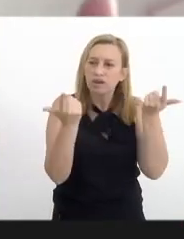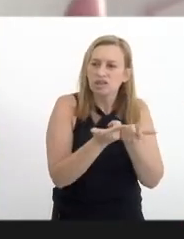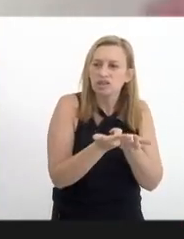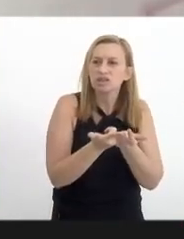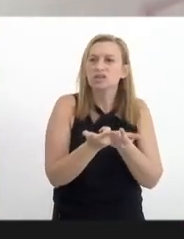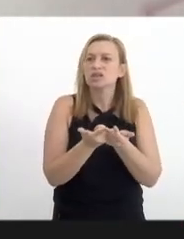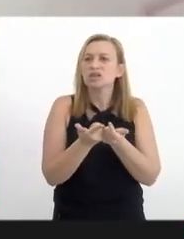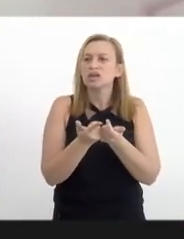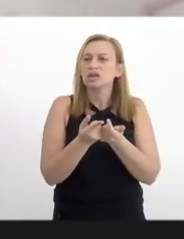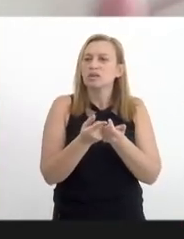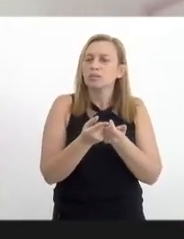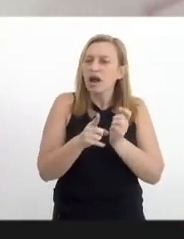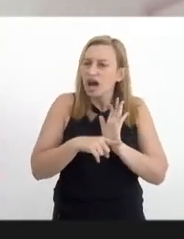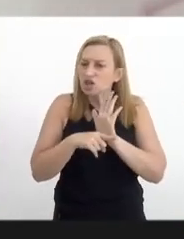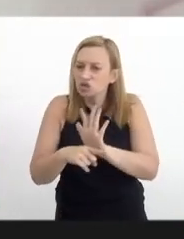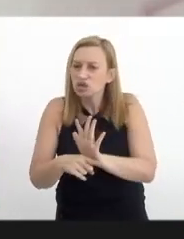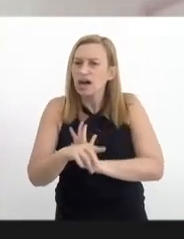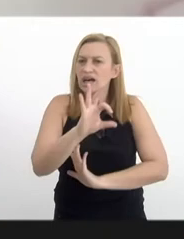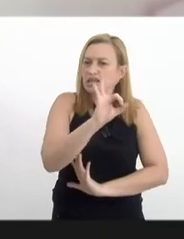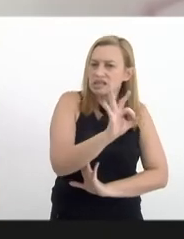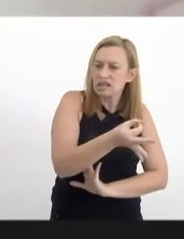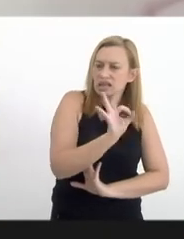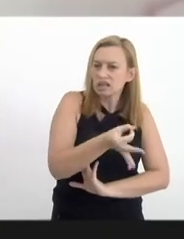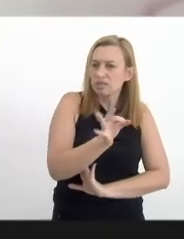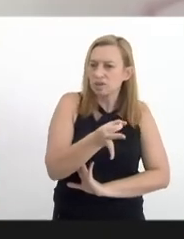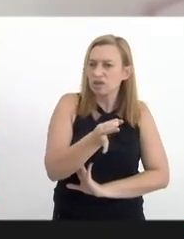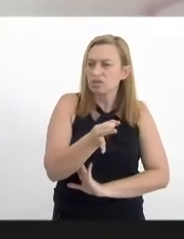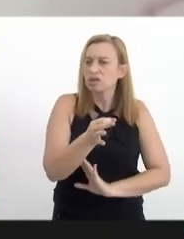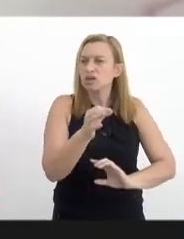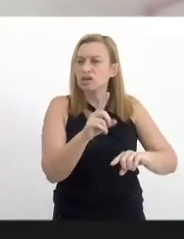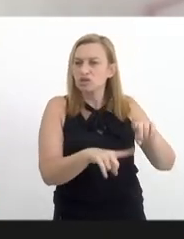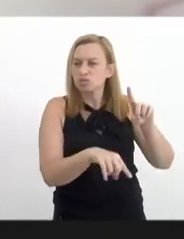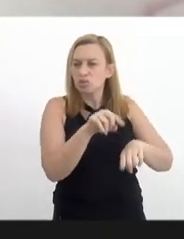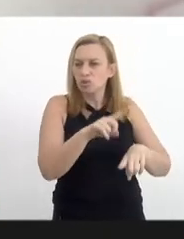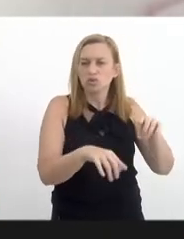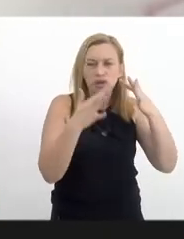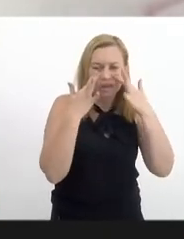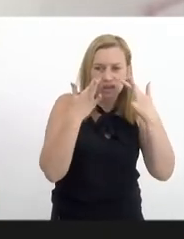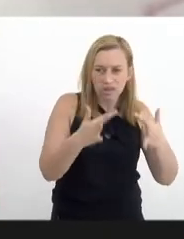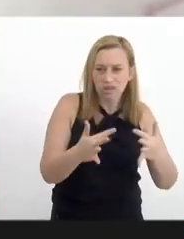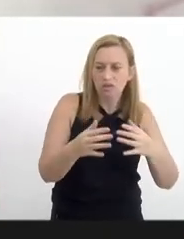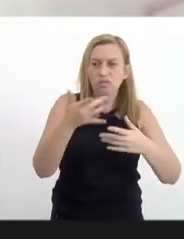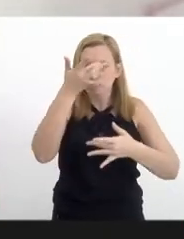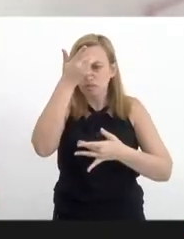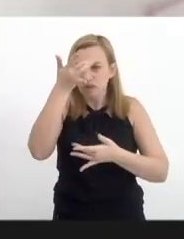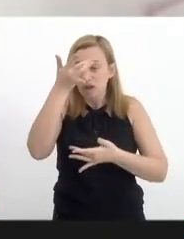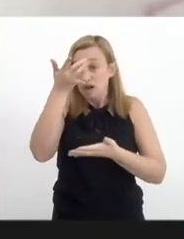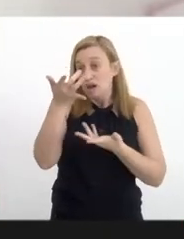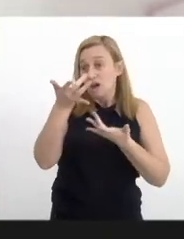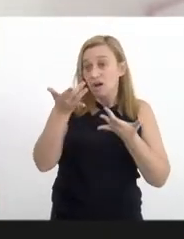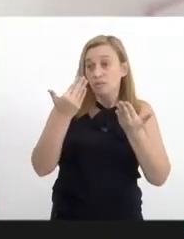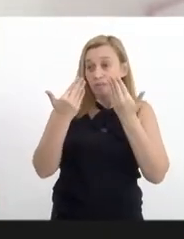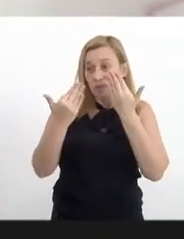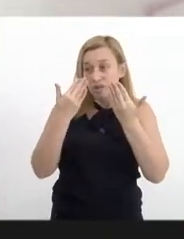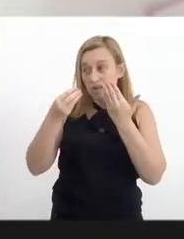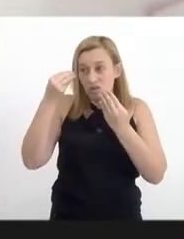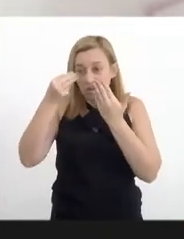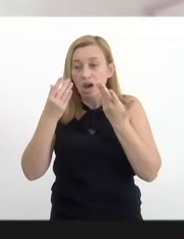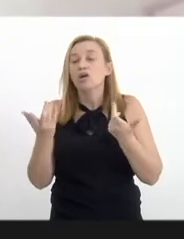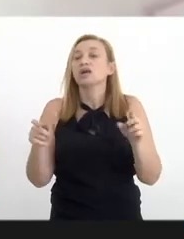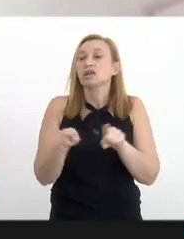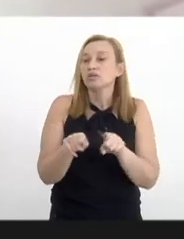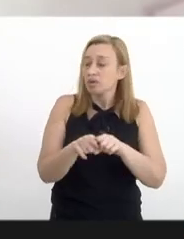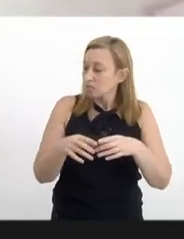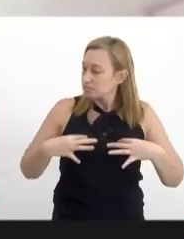para incremento justamente desses equipamentos da rede de atenção psicossocial. E eu fico também à disposição